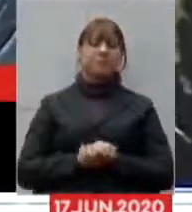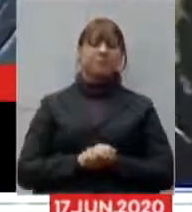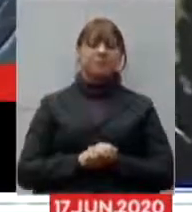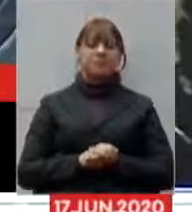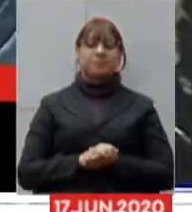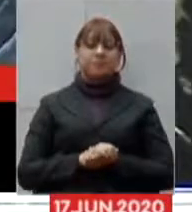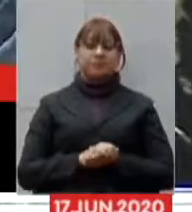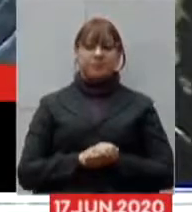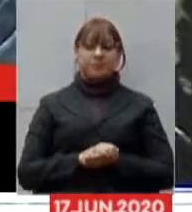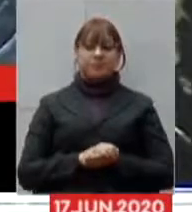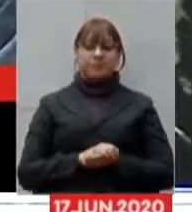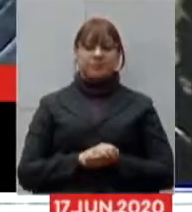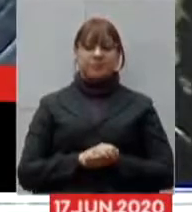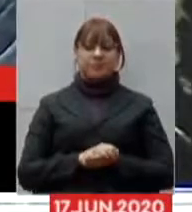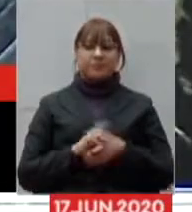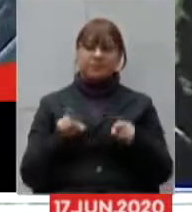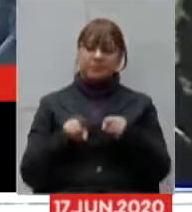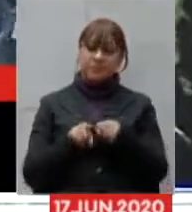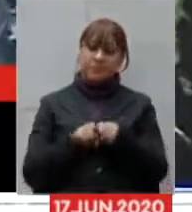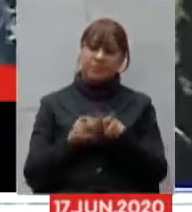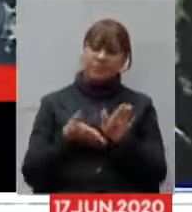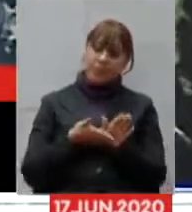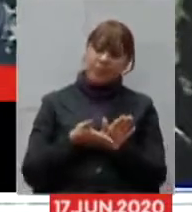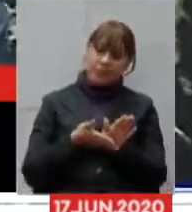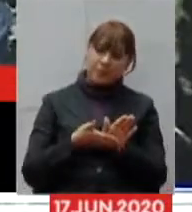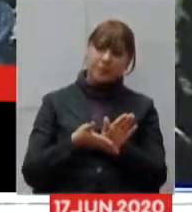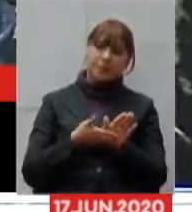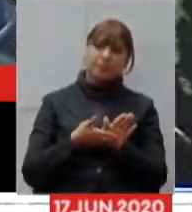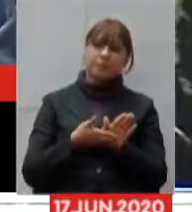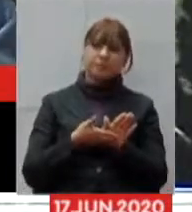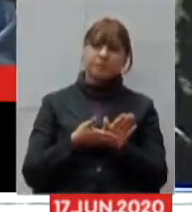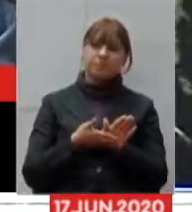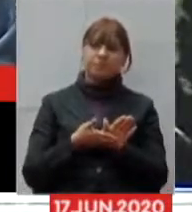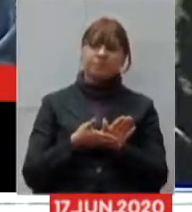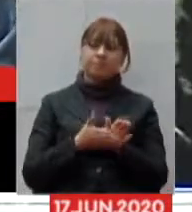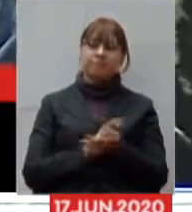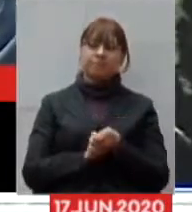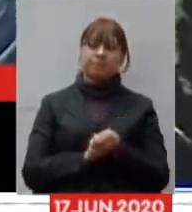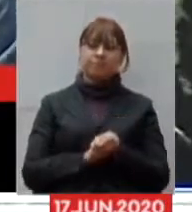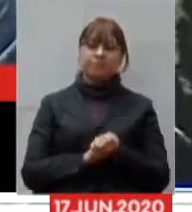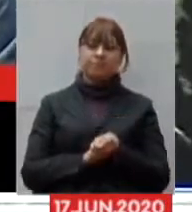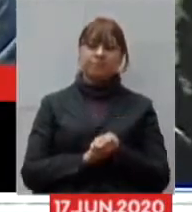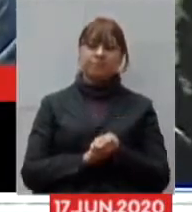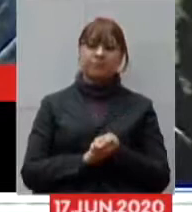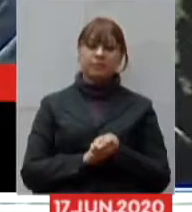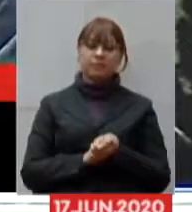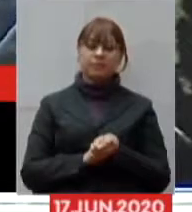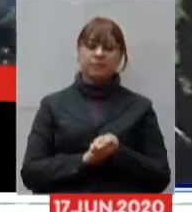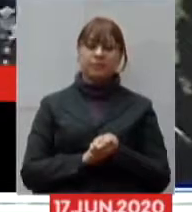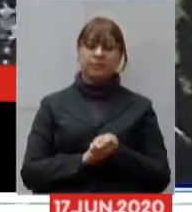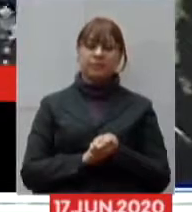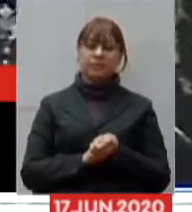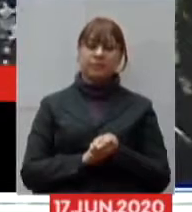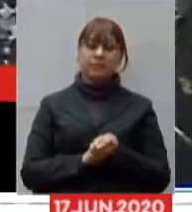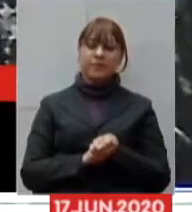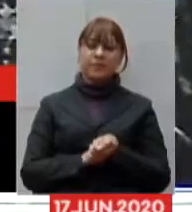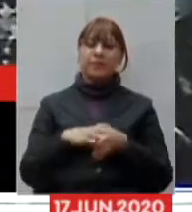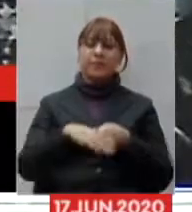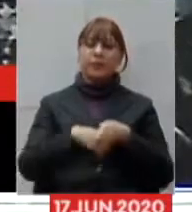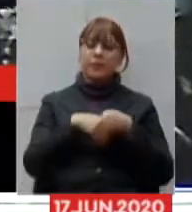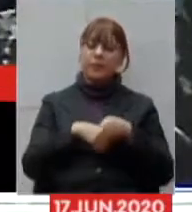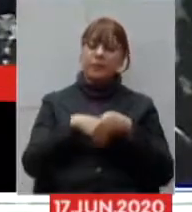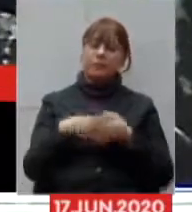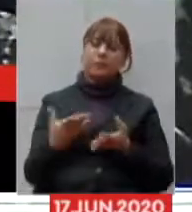e parabenizar e ao mesmo tempo também poder cumprimentar aqui os